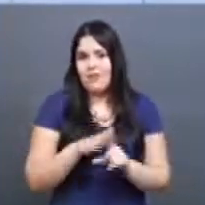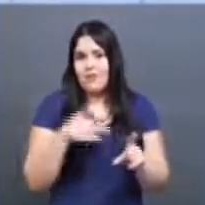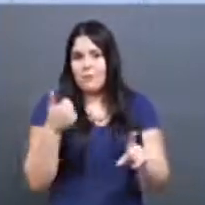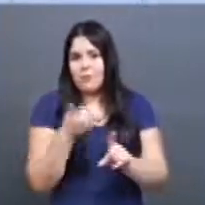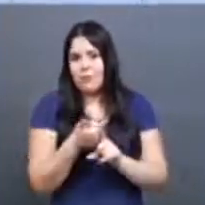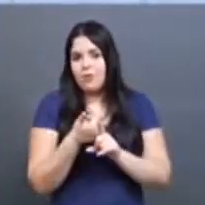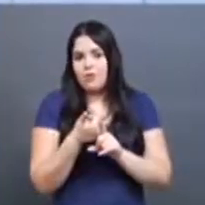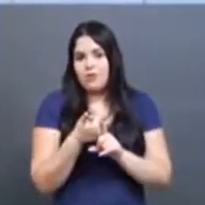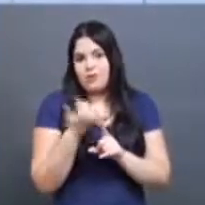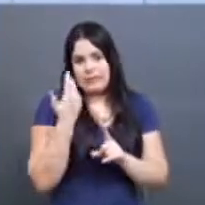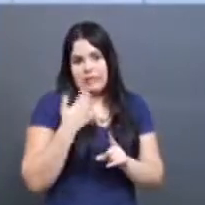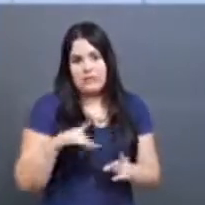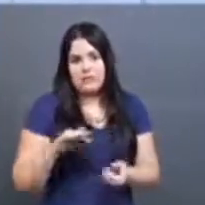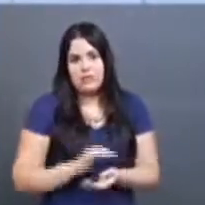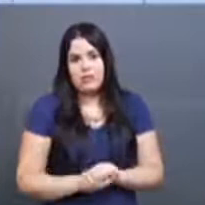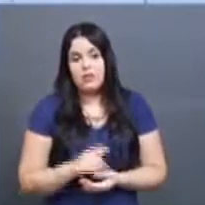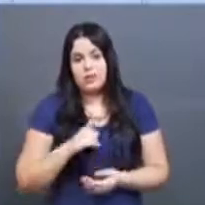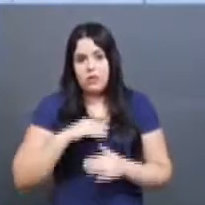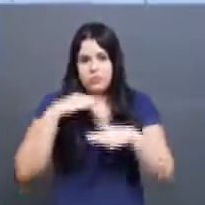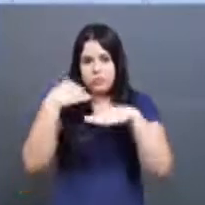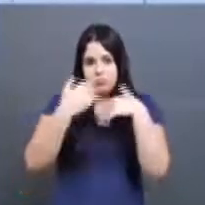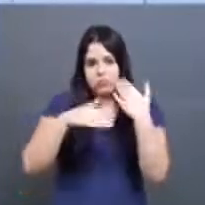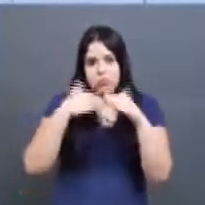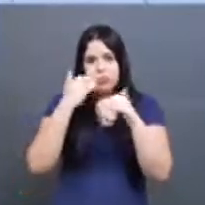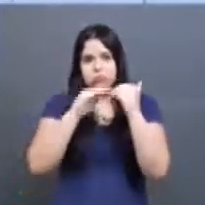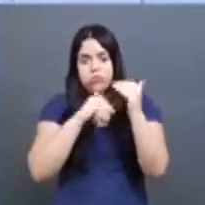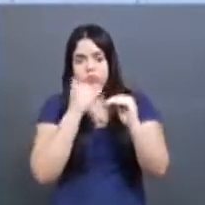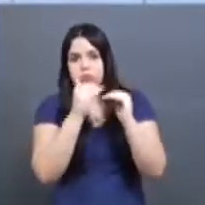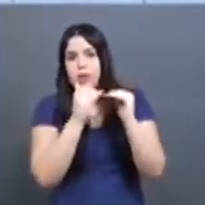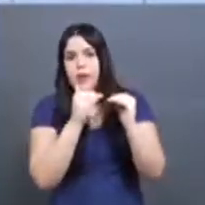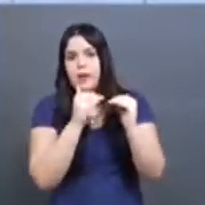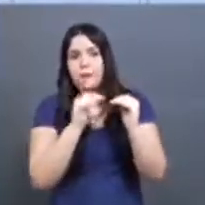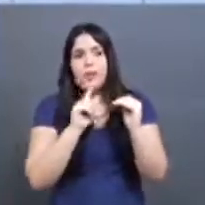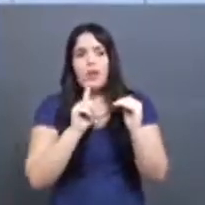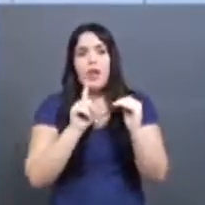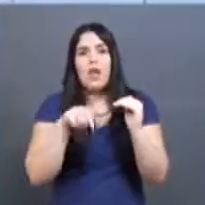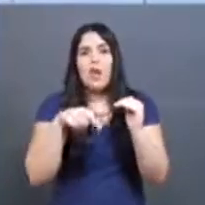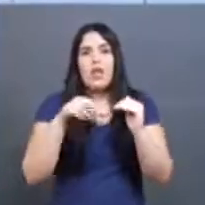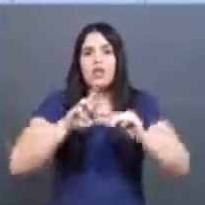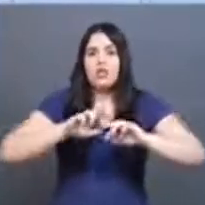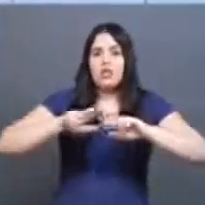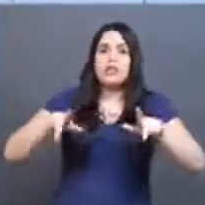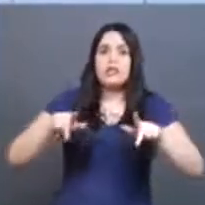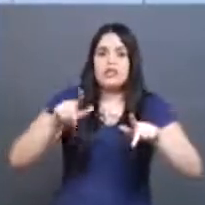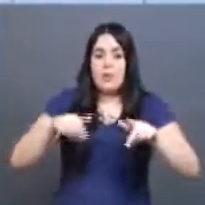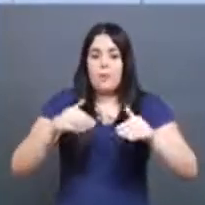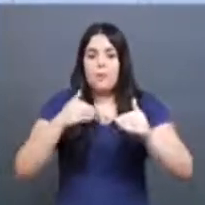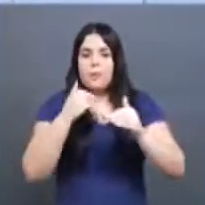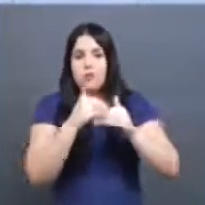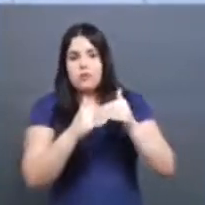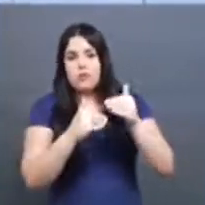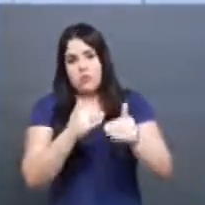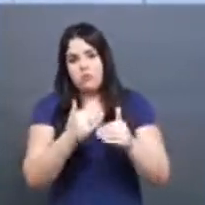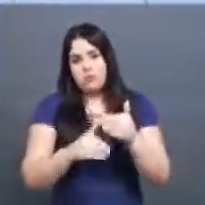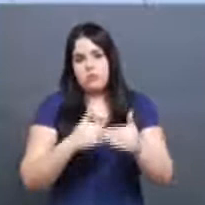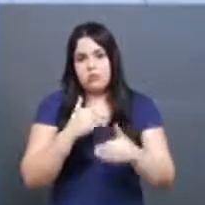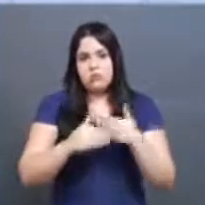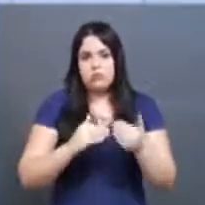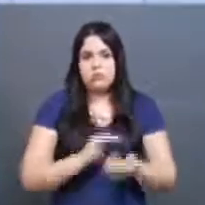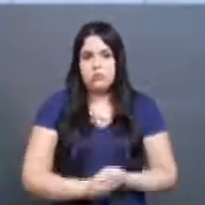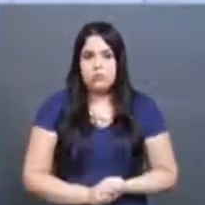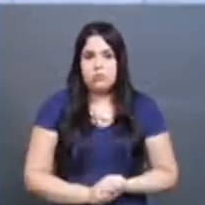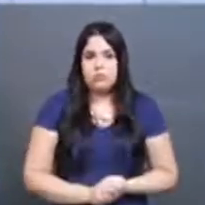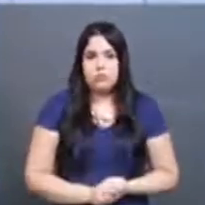o que eu observo é que há um desenvolvimento, sabe? Não é, assim, uma diferença. É um processo que vai acontecendo, de